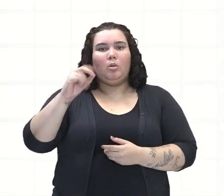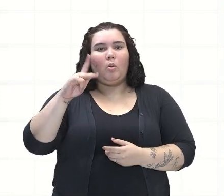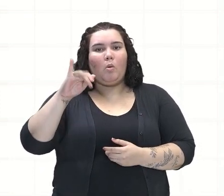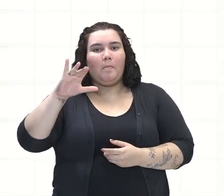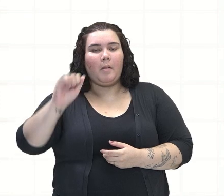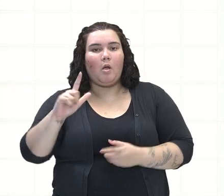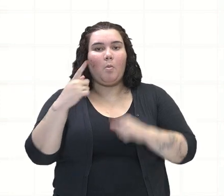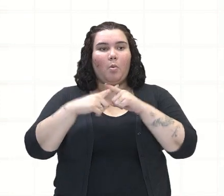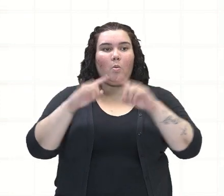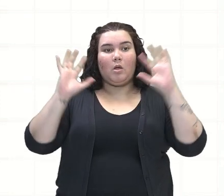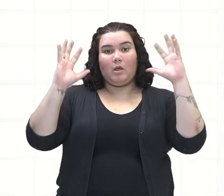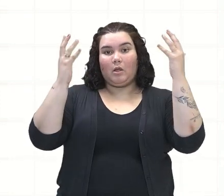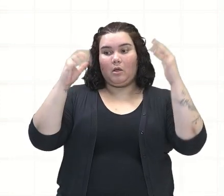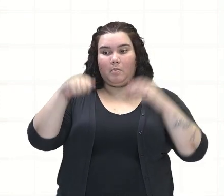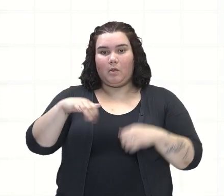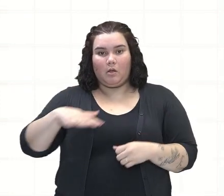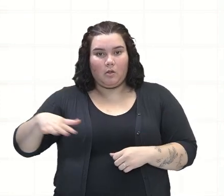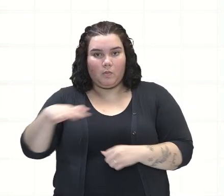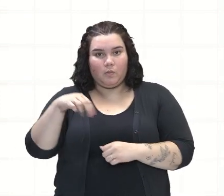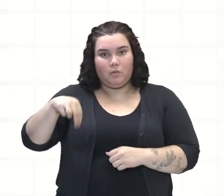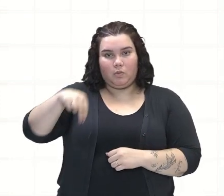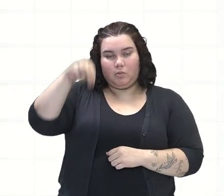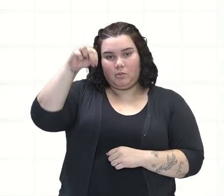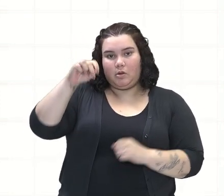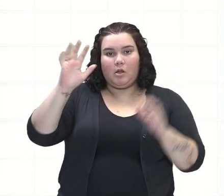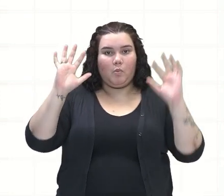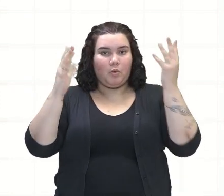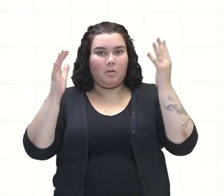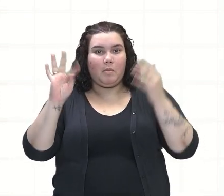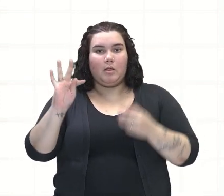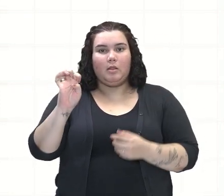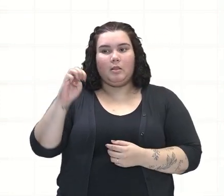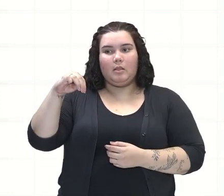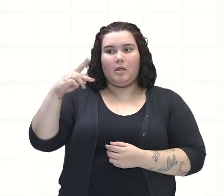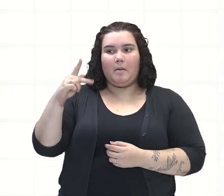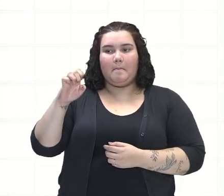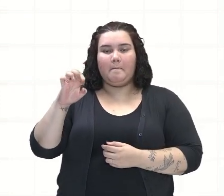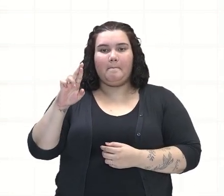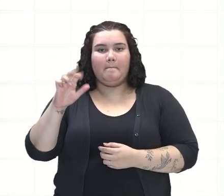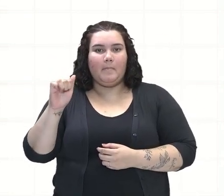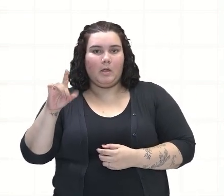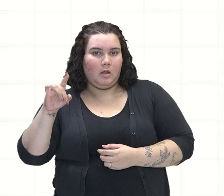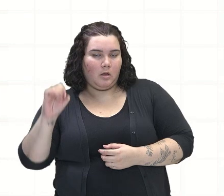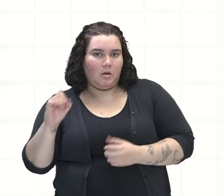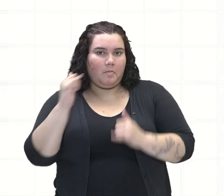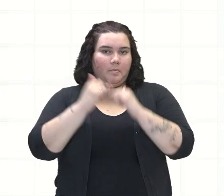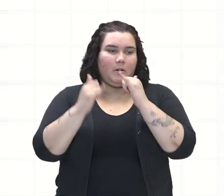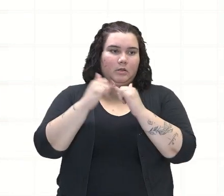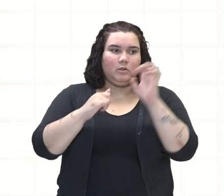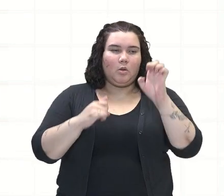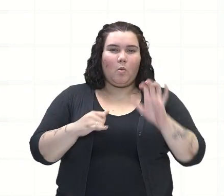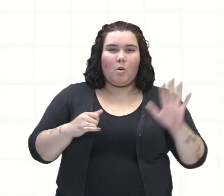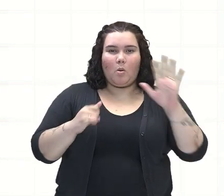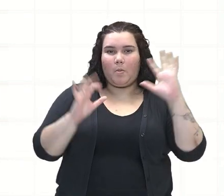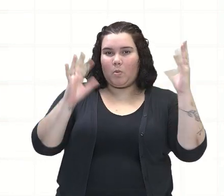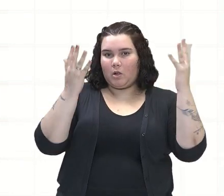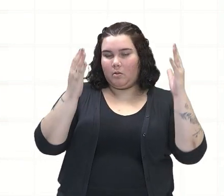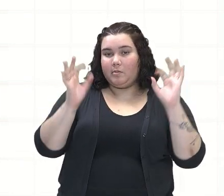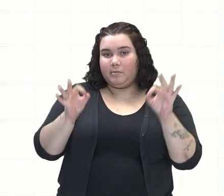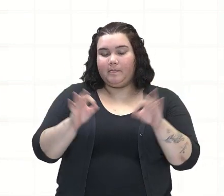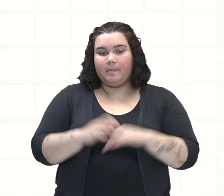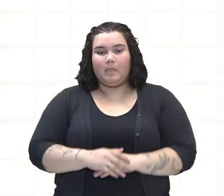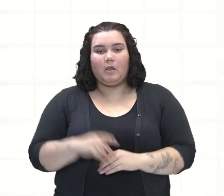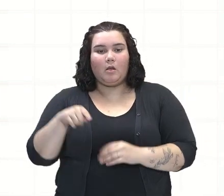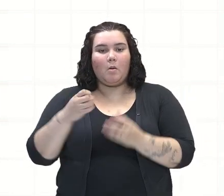O clima nessa região das colônias do norte é o clima temperado, parecido lá com o clima que a gente tem na Europa, certo? E eles